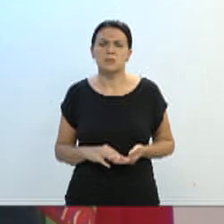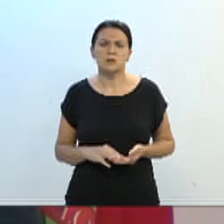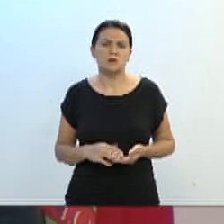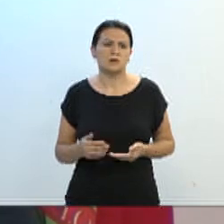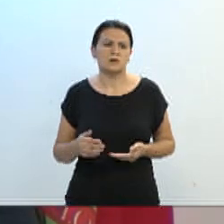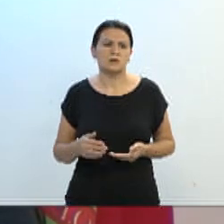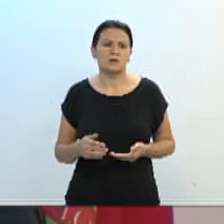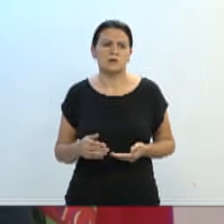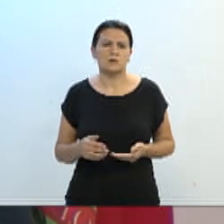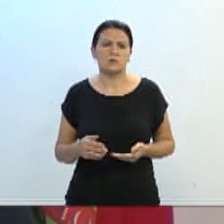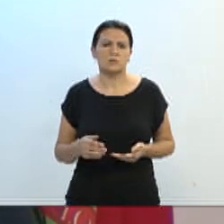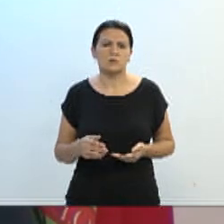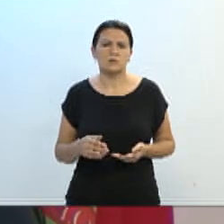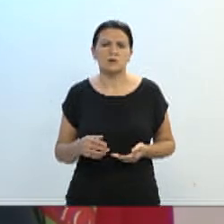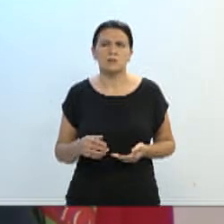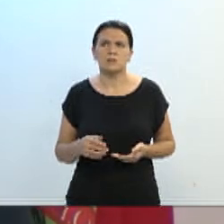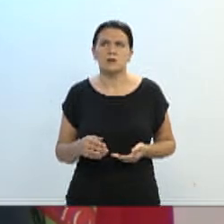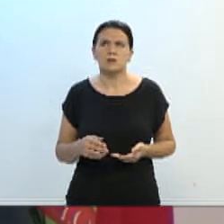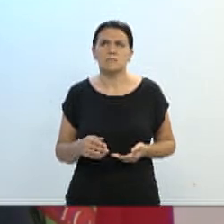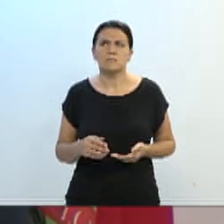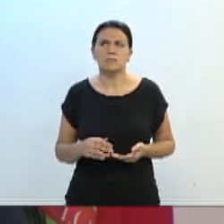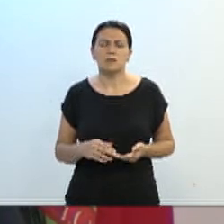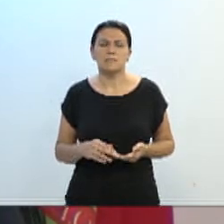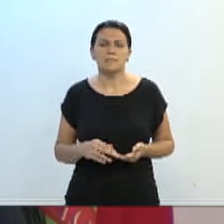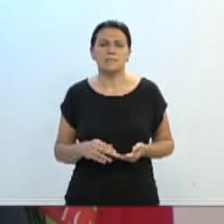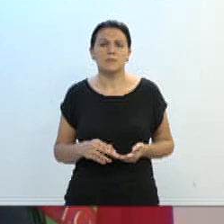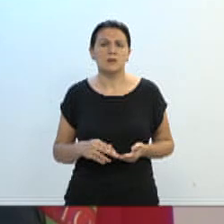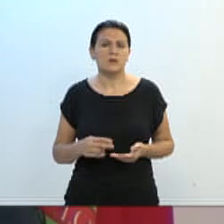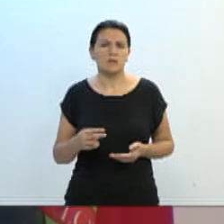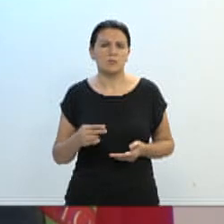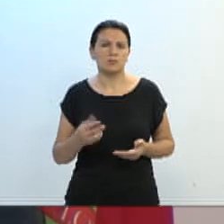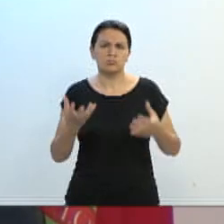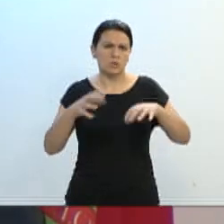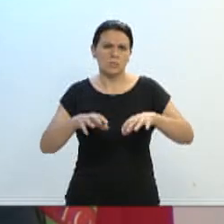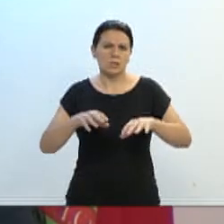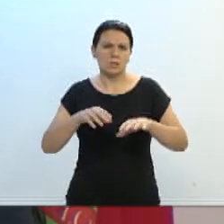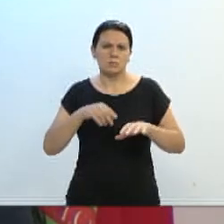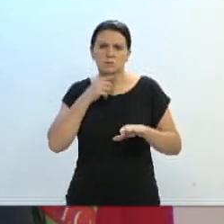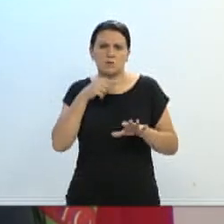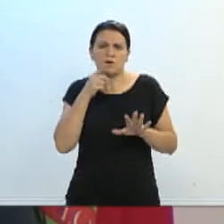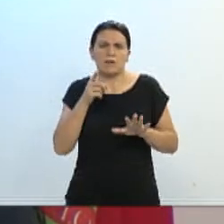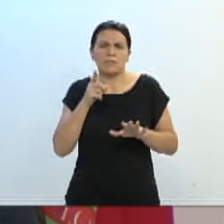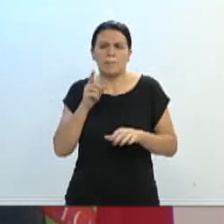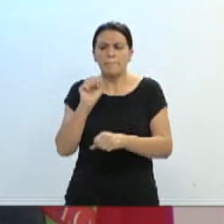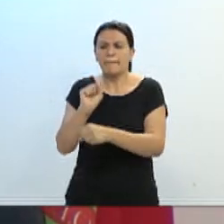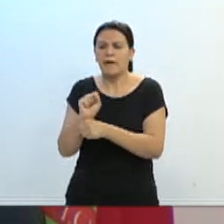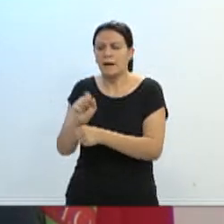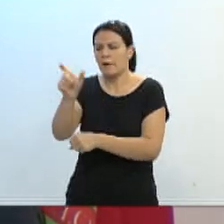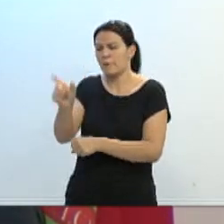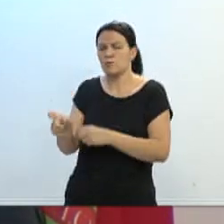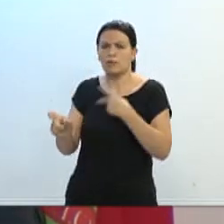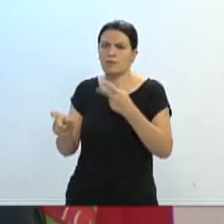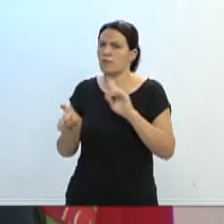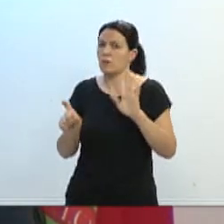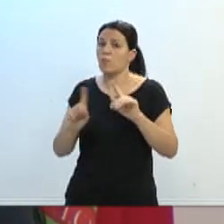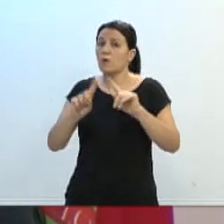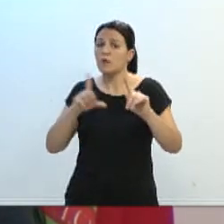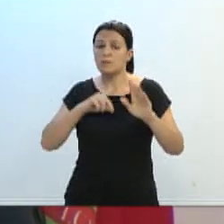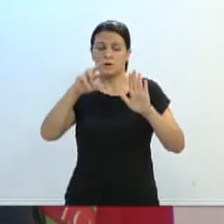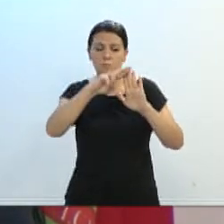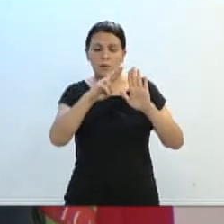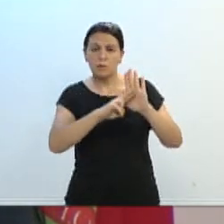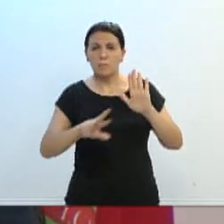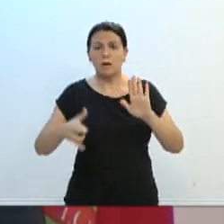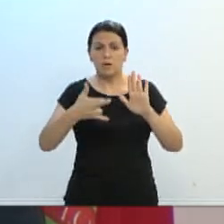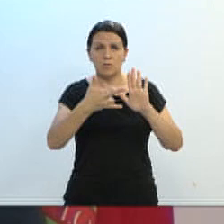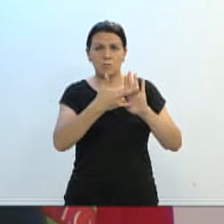Isso aqui é uma casa do povo, mas não é a casa da mãe Joana. Existem regras, existe um regimento